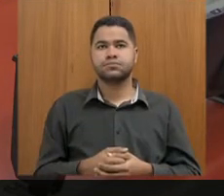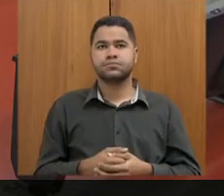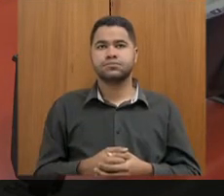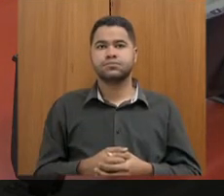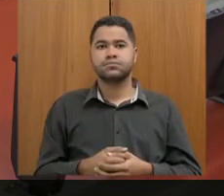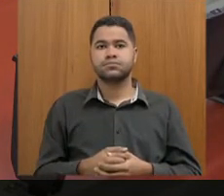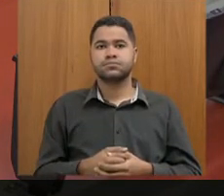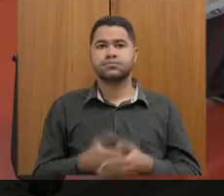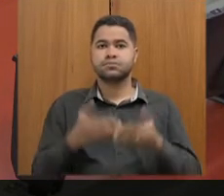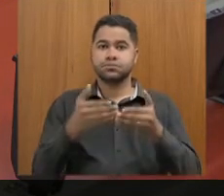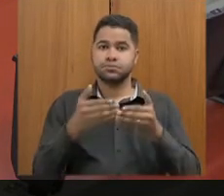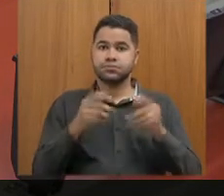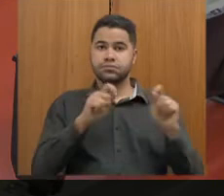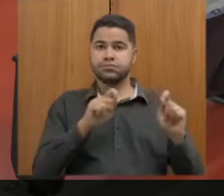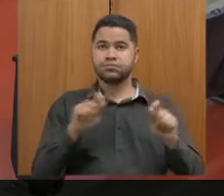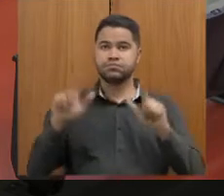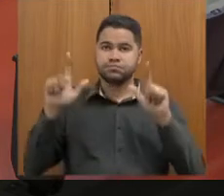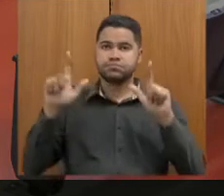Por favor, pode passar.